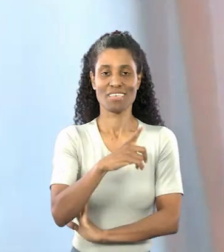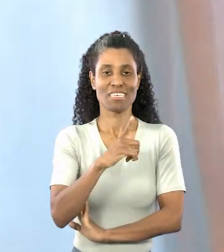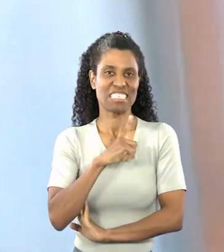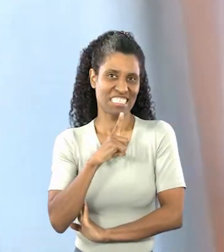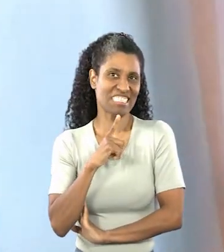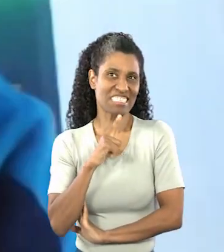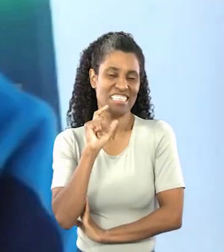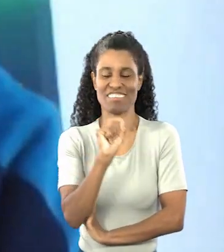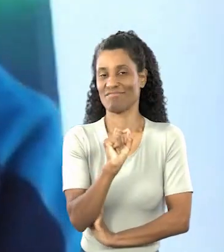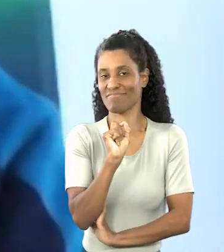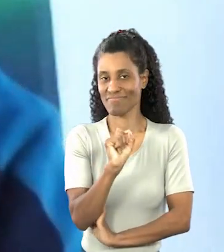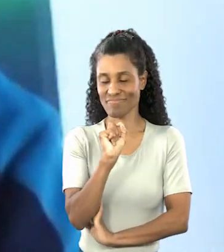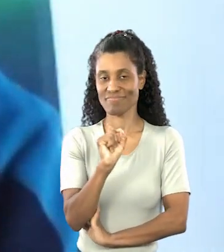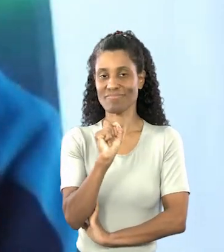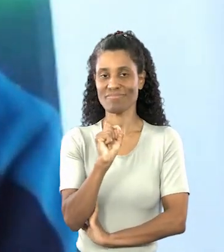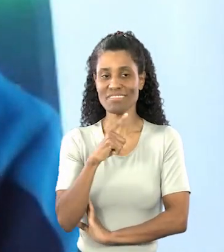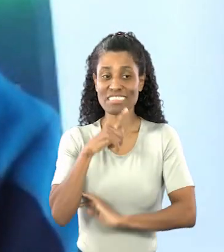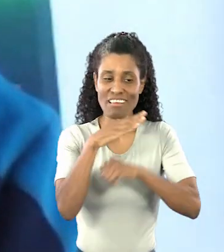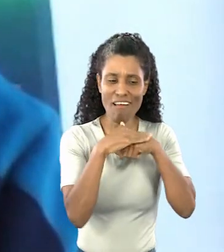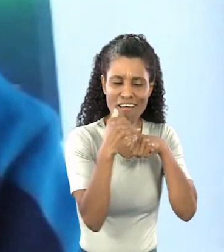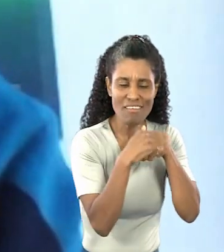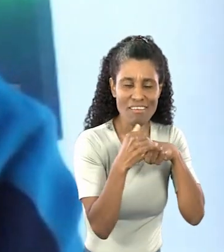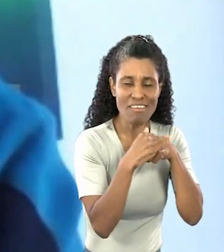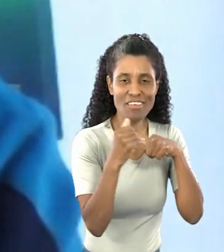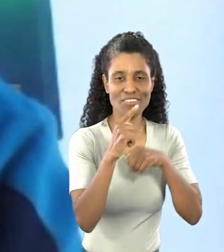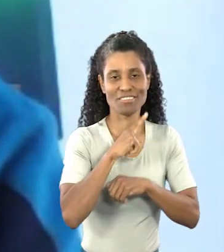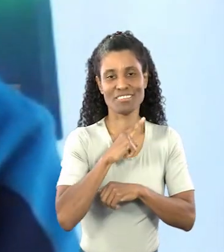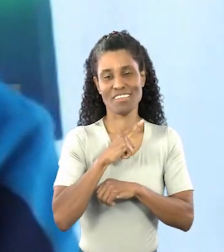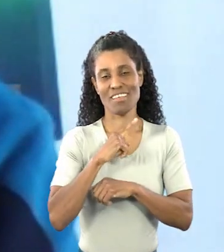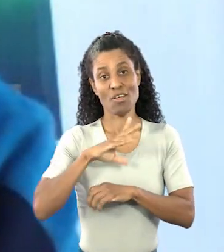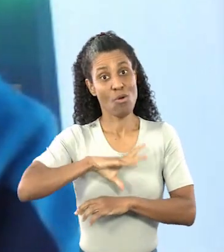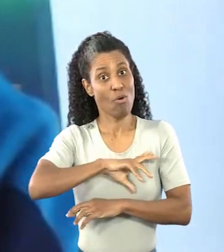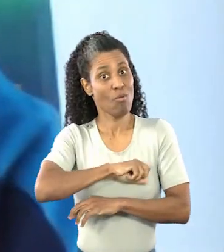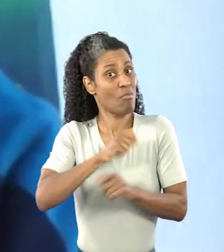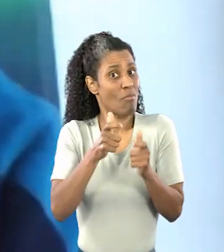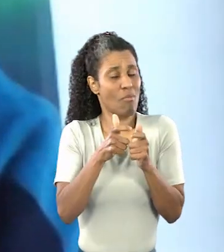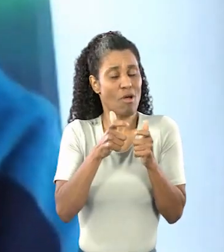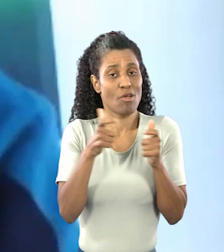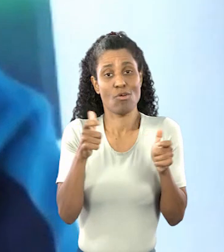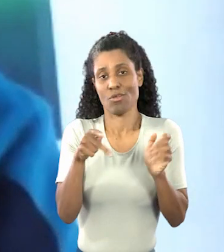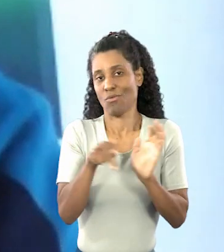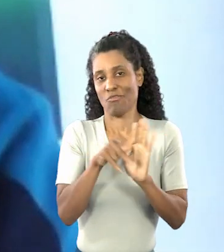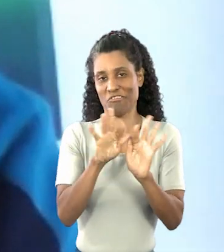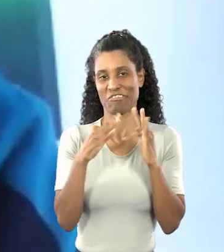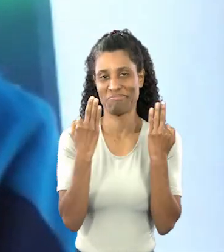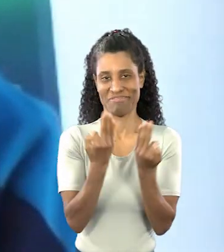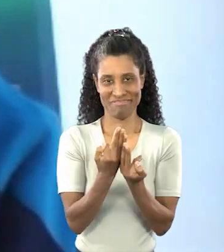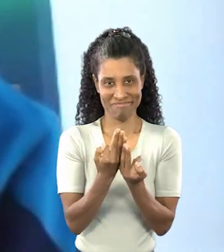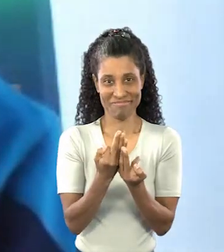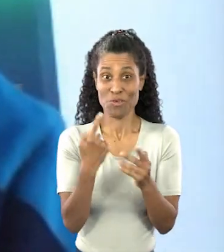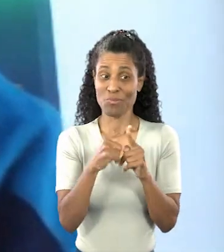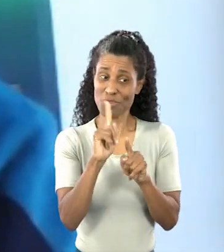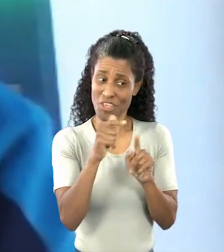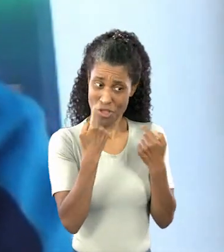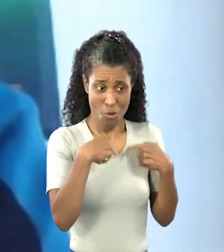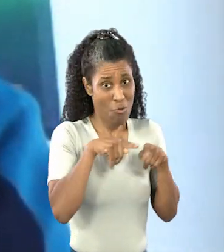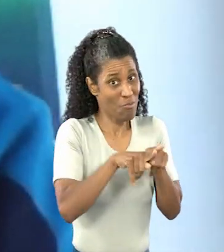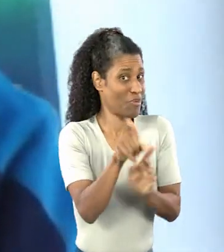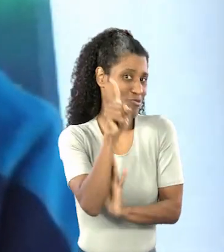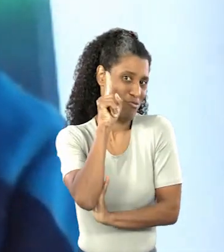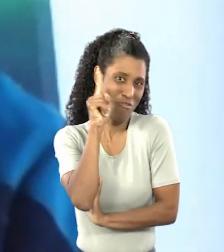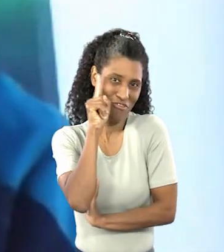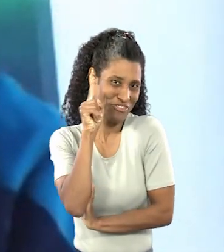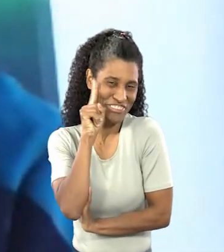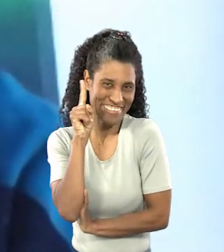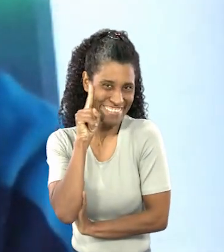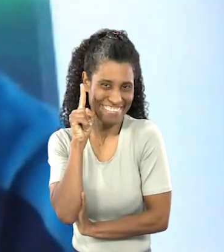que têm, sem dúvida, um carinho, um amor e convivência muito maior que com o familiar. É o